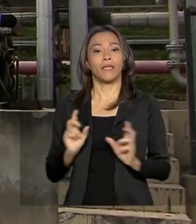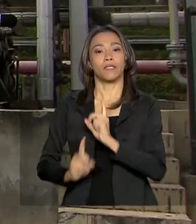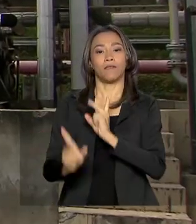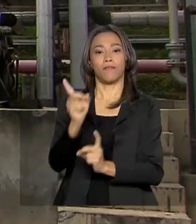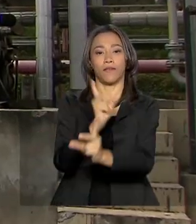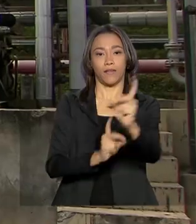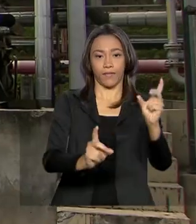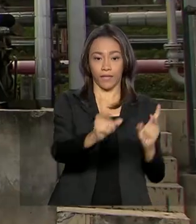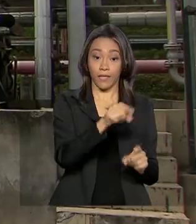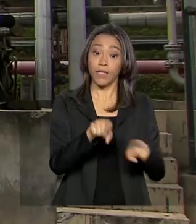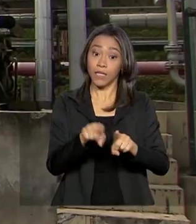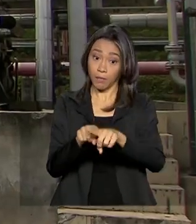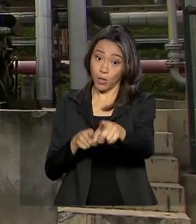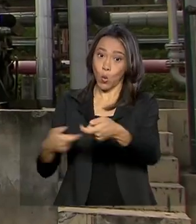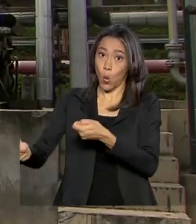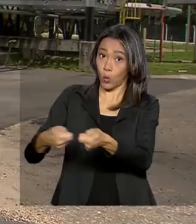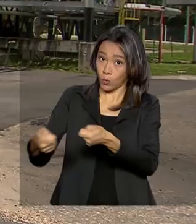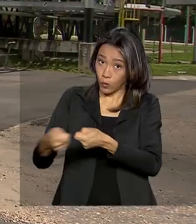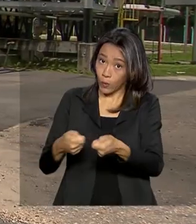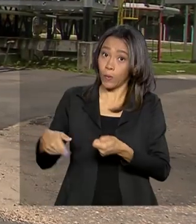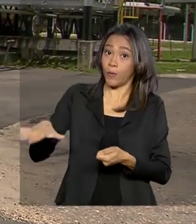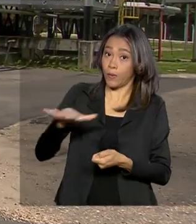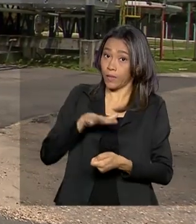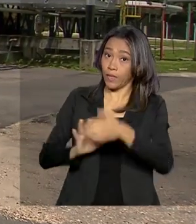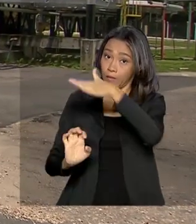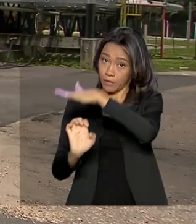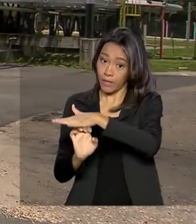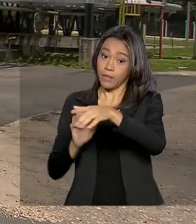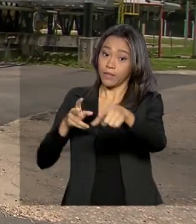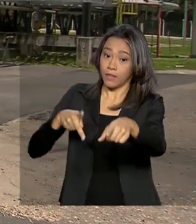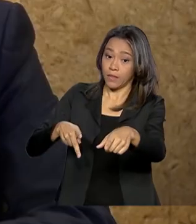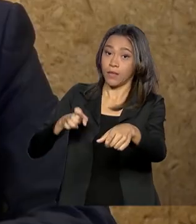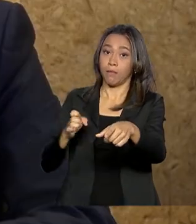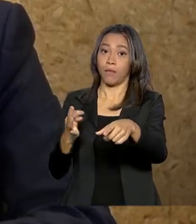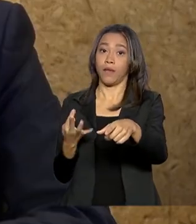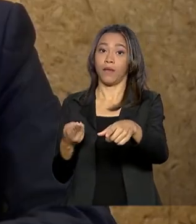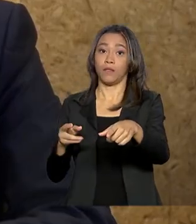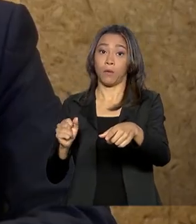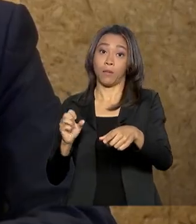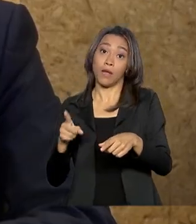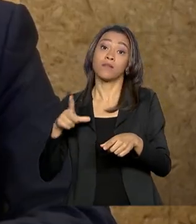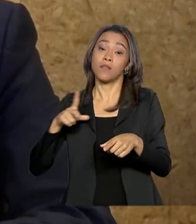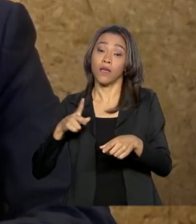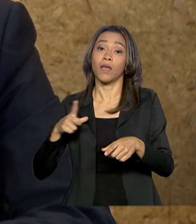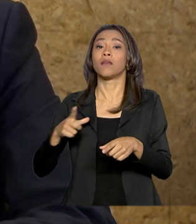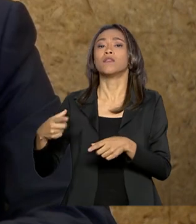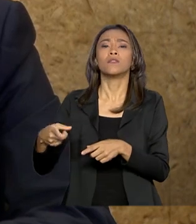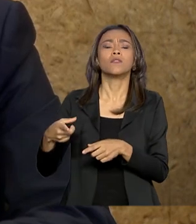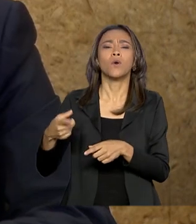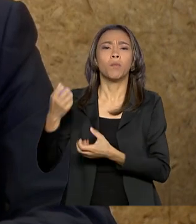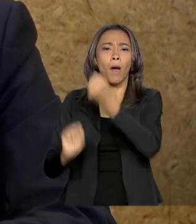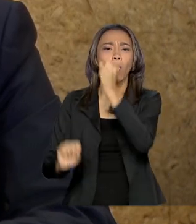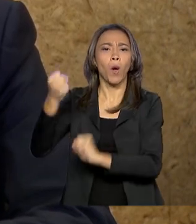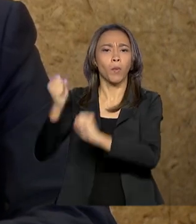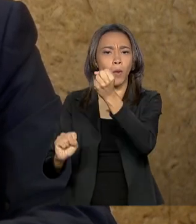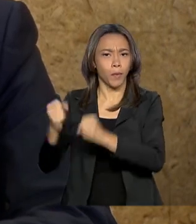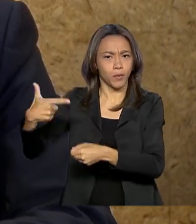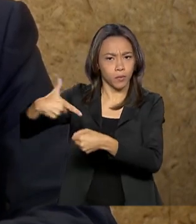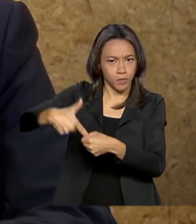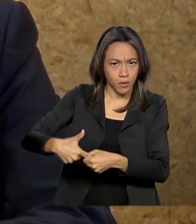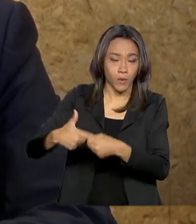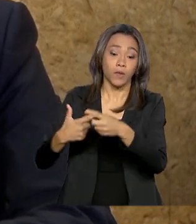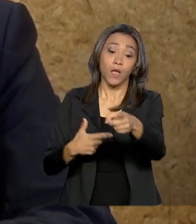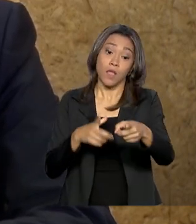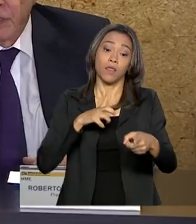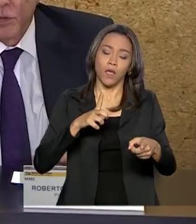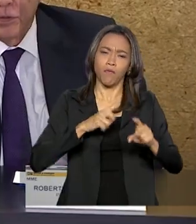Petrobras detém na prática sobre o refino e também sobre o transporte. De acordo com o presidente da Petrobras, foi tratado ao